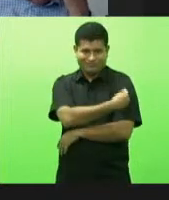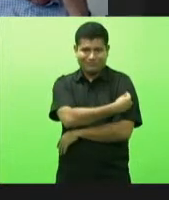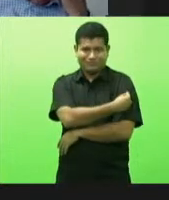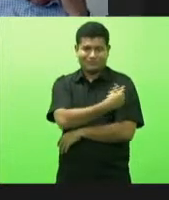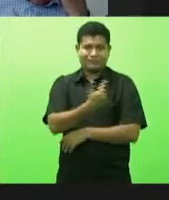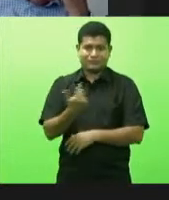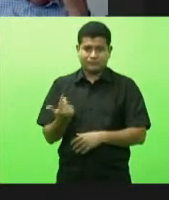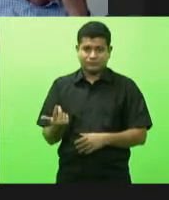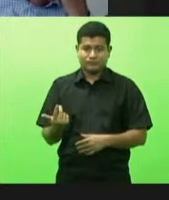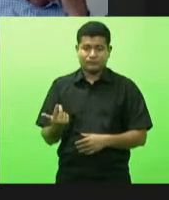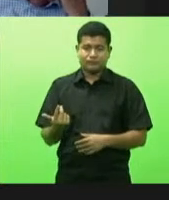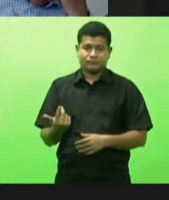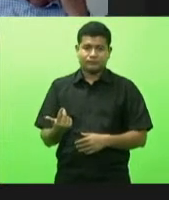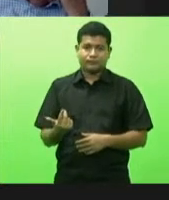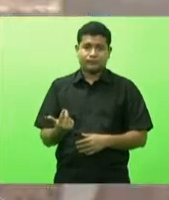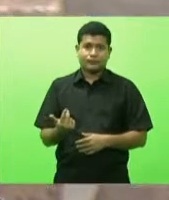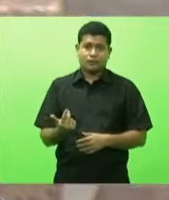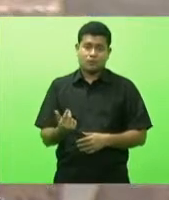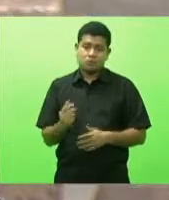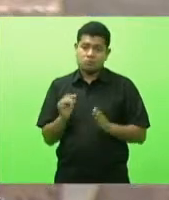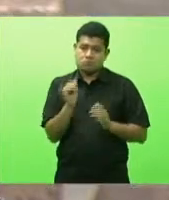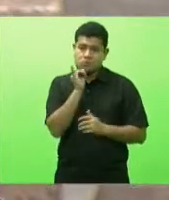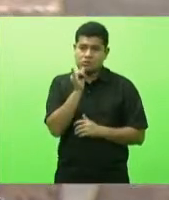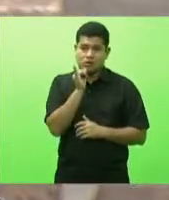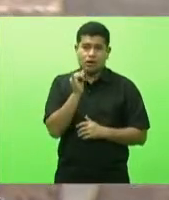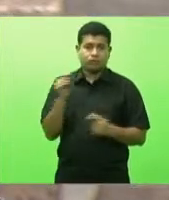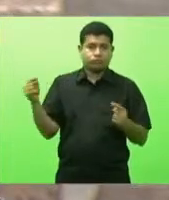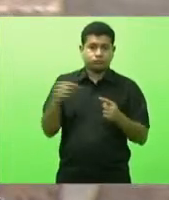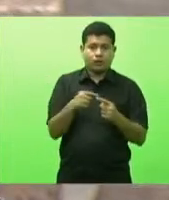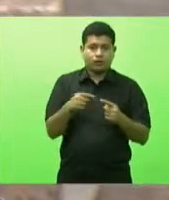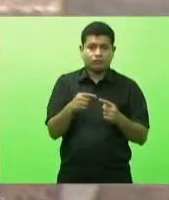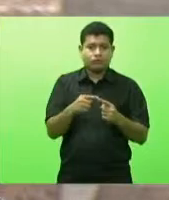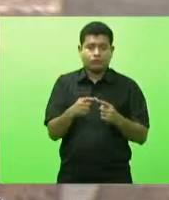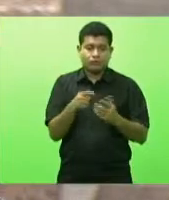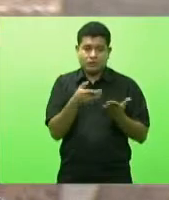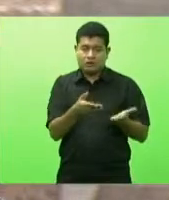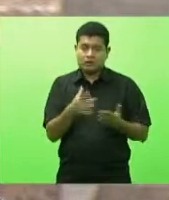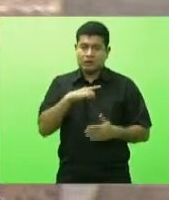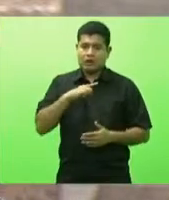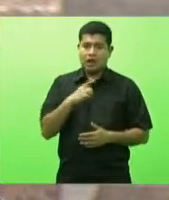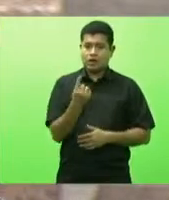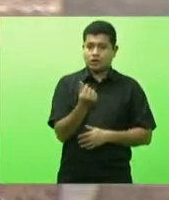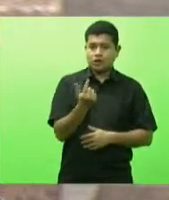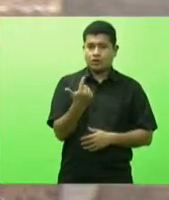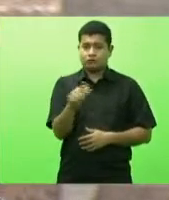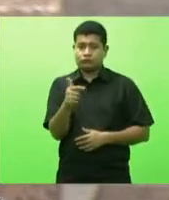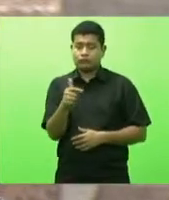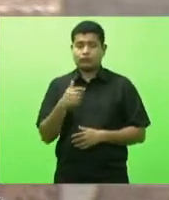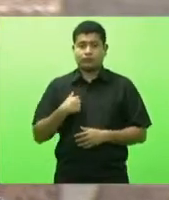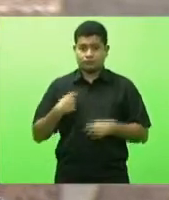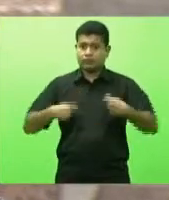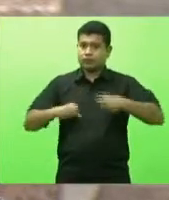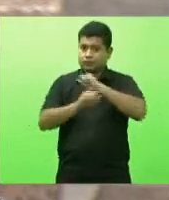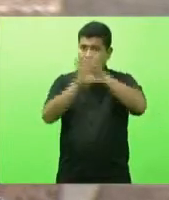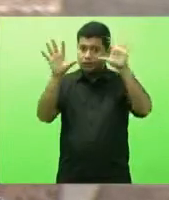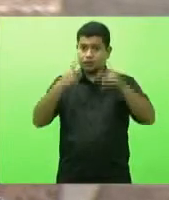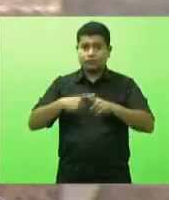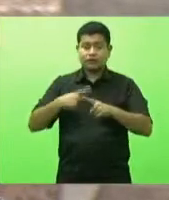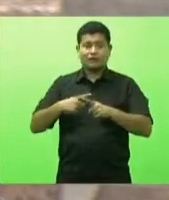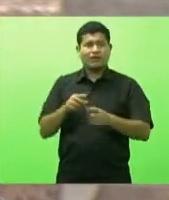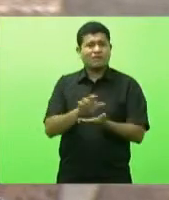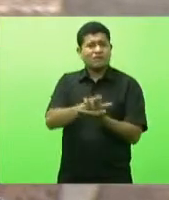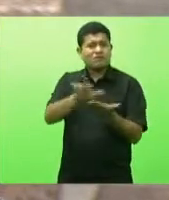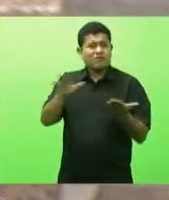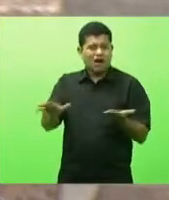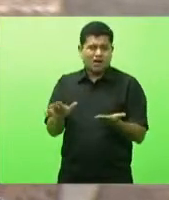o poder financeiro tem que ficar claro isso porque foram feitas várias sugestões de que porque o estado não